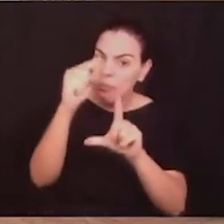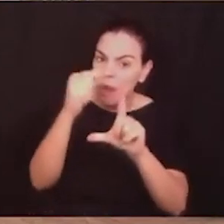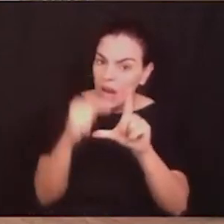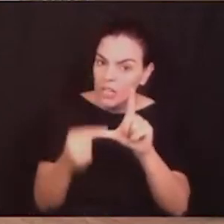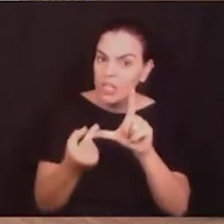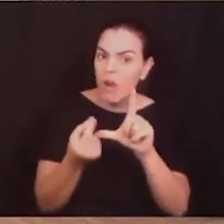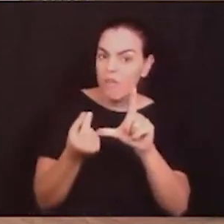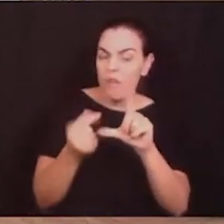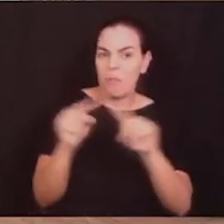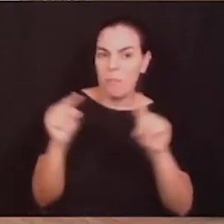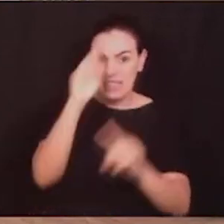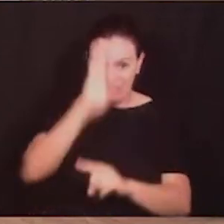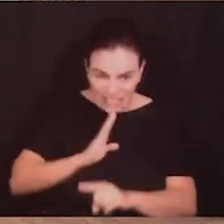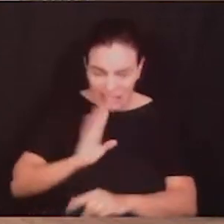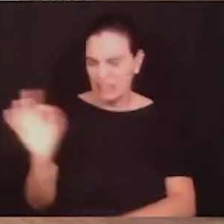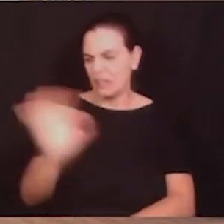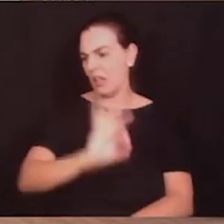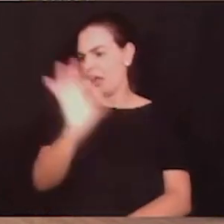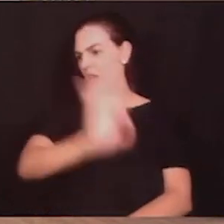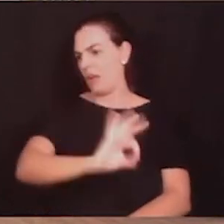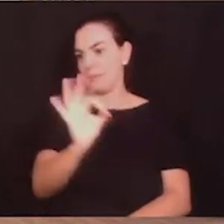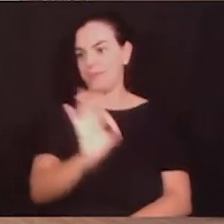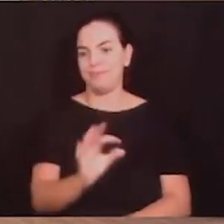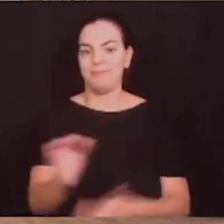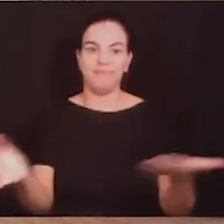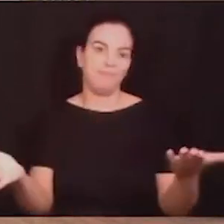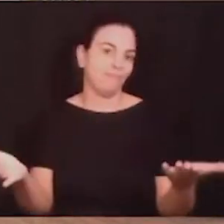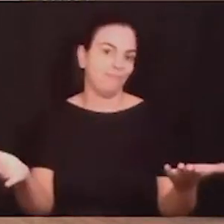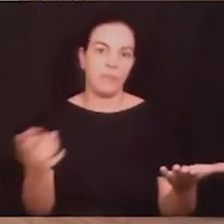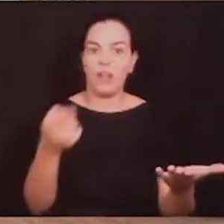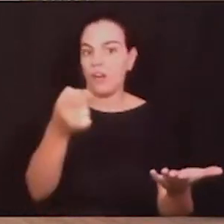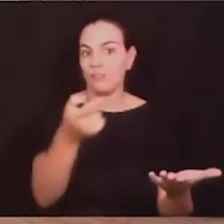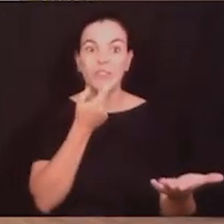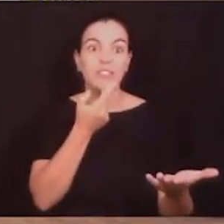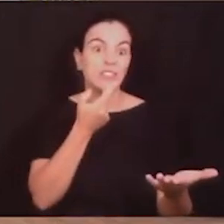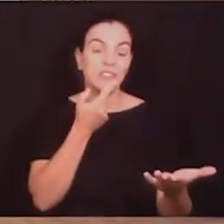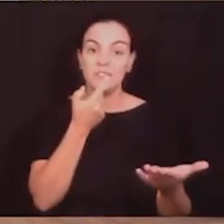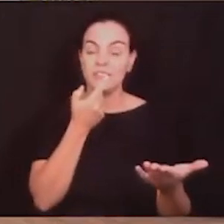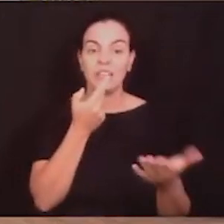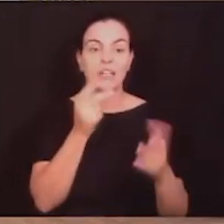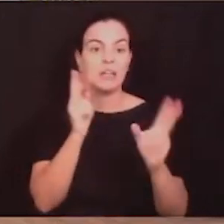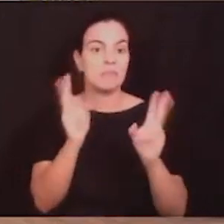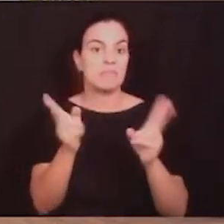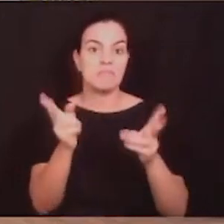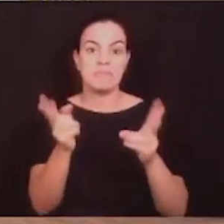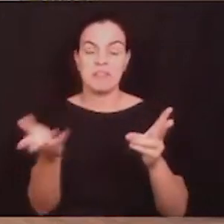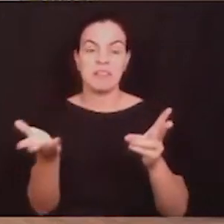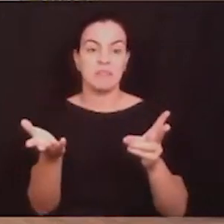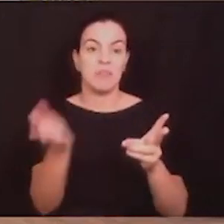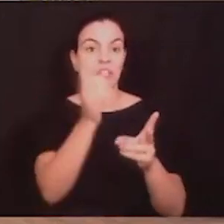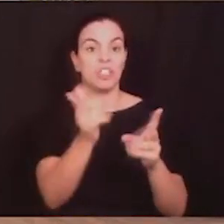estar atento também àquilo que é praticado, que foi praticado, principalmente na gestão interior, que foi quase que